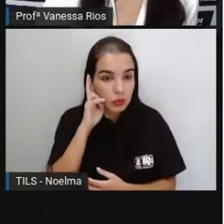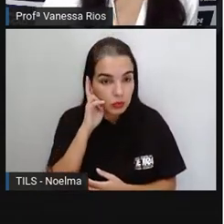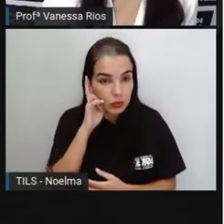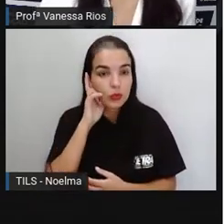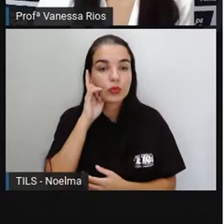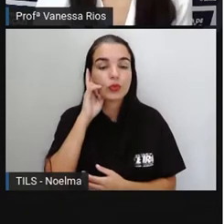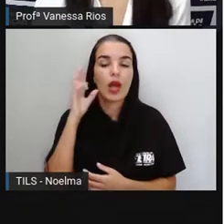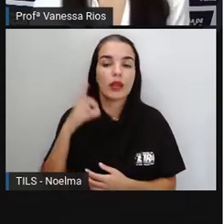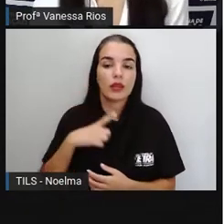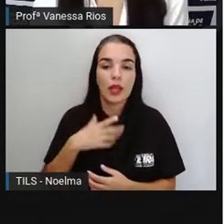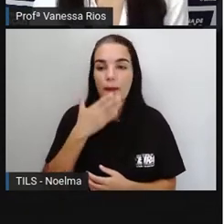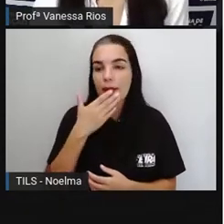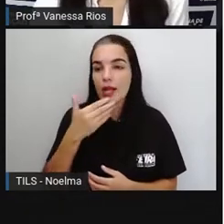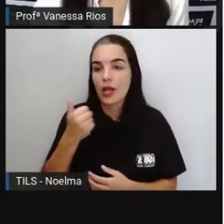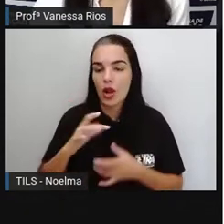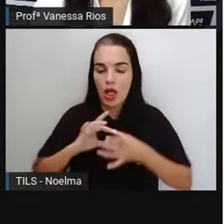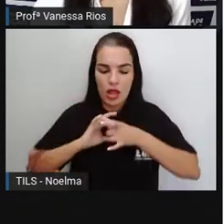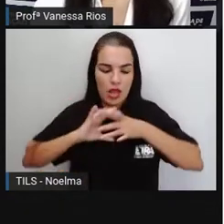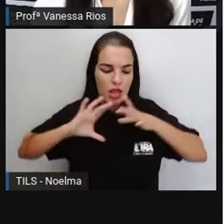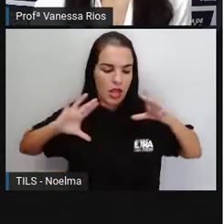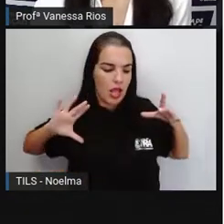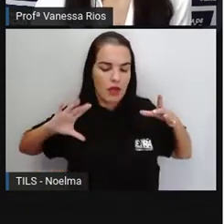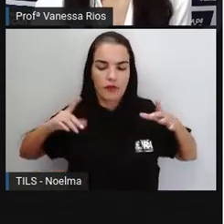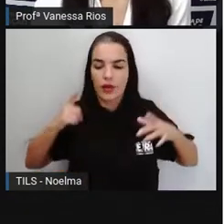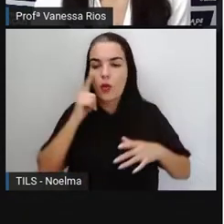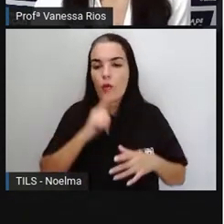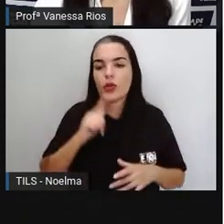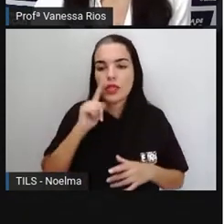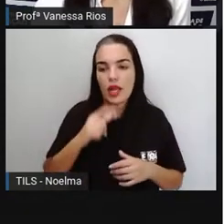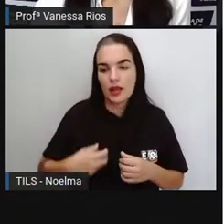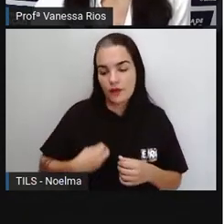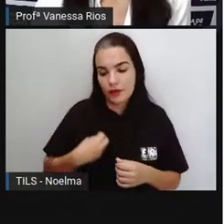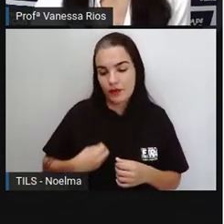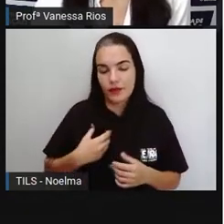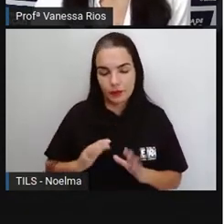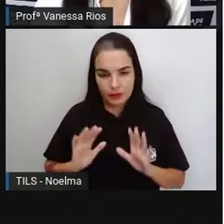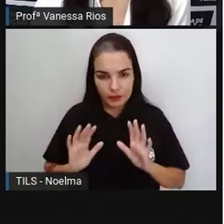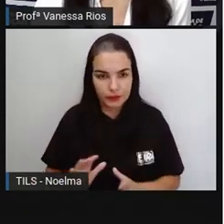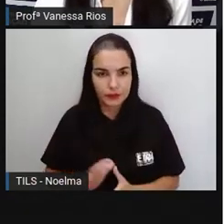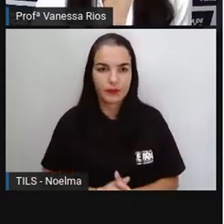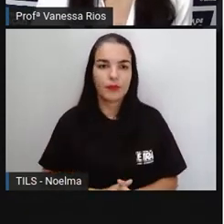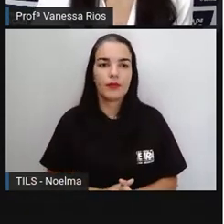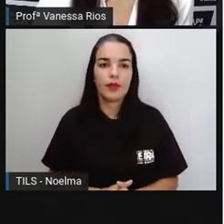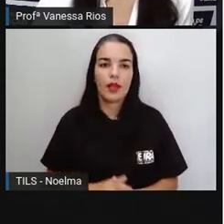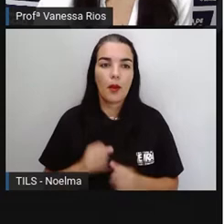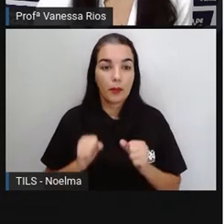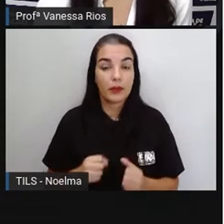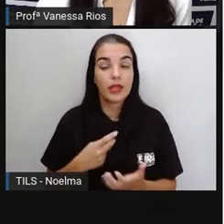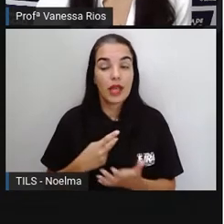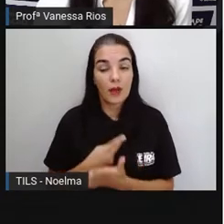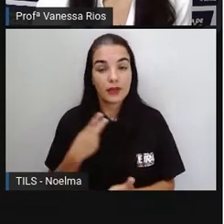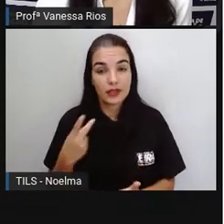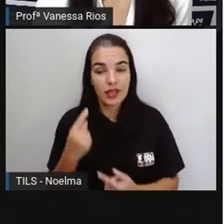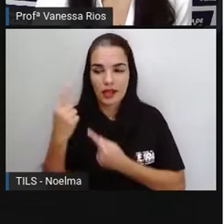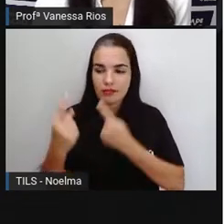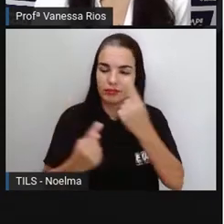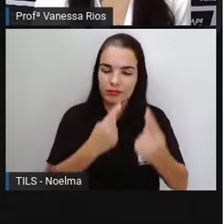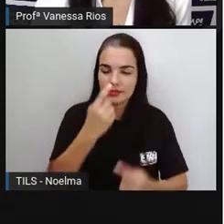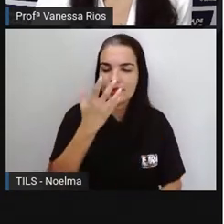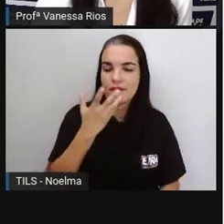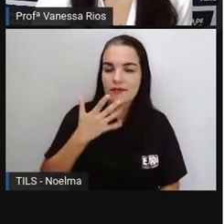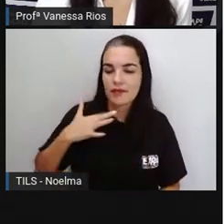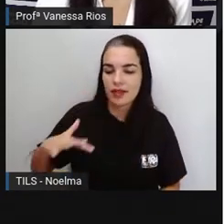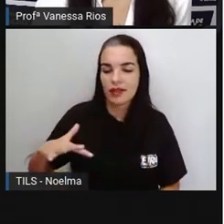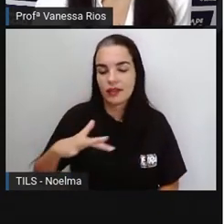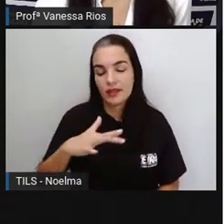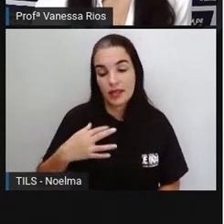mobilidade, mais independência. E aí é algo bem interessante da gente observar acontecendo, né? Na vida de crianças e